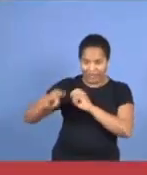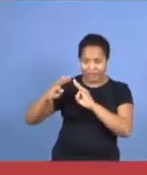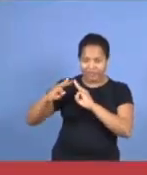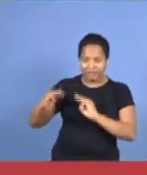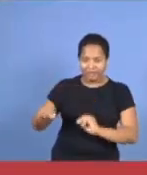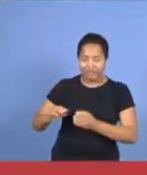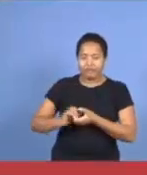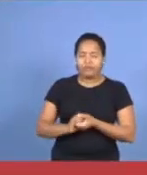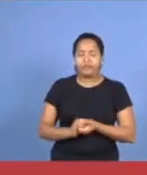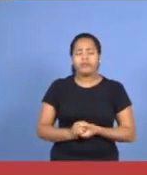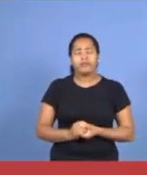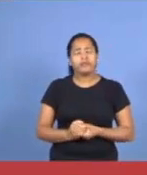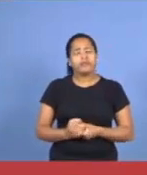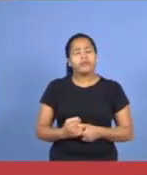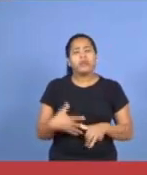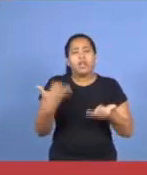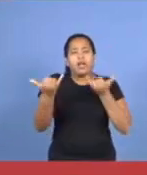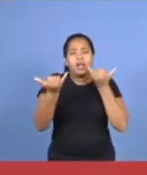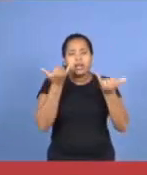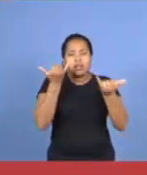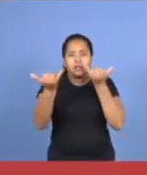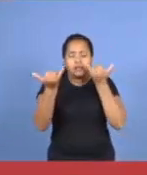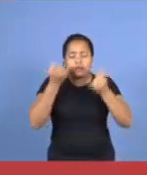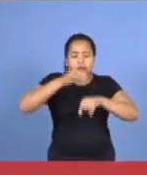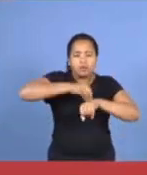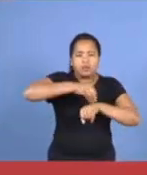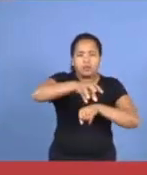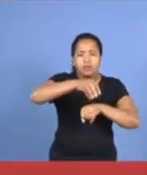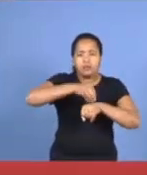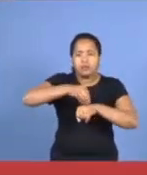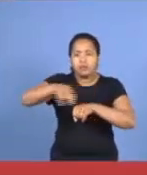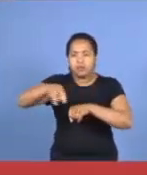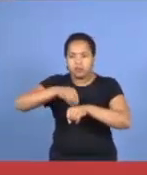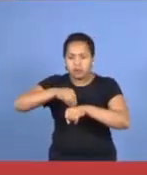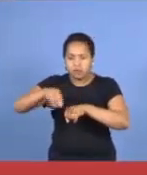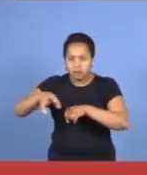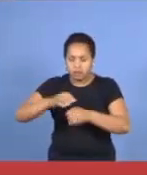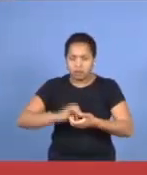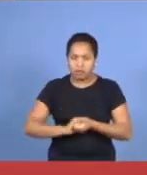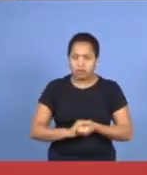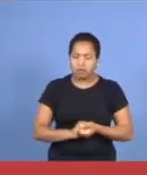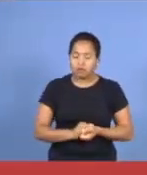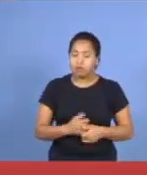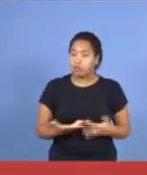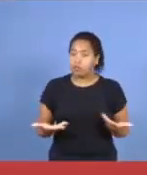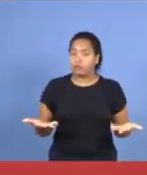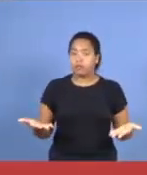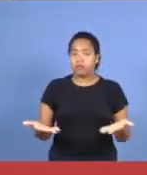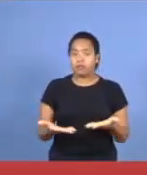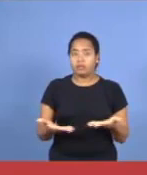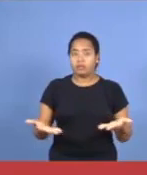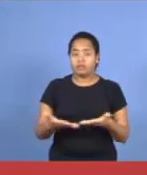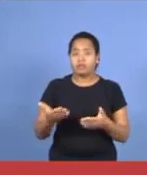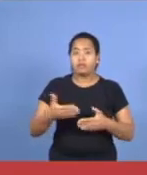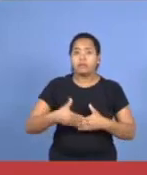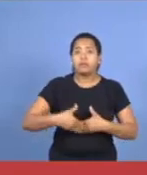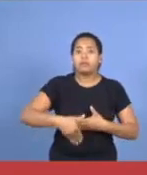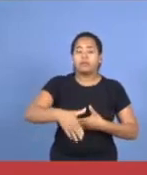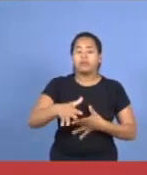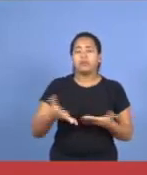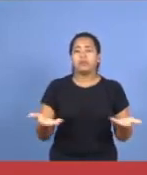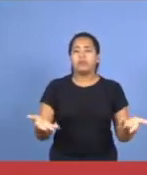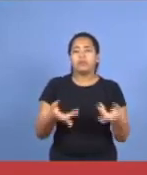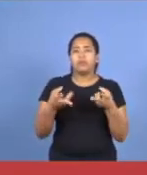Também as informações que iremos passar agora para os irmãos, os irmãos passarão agora a partir de hoje a perceber